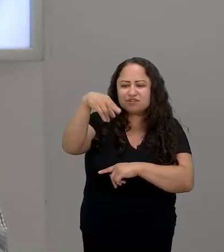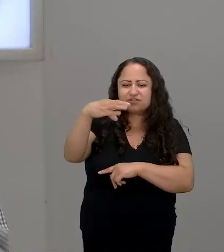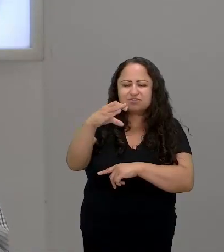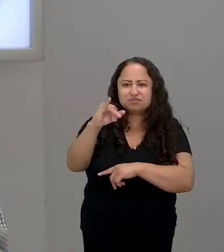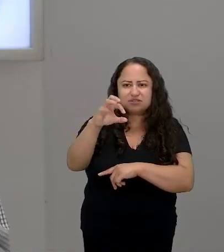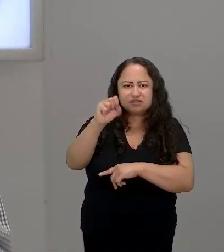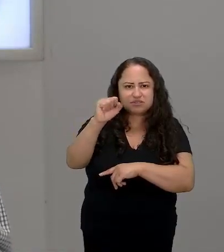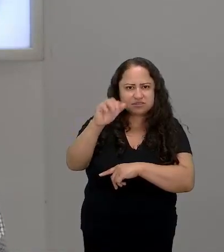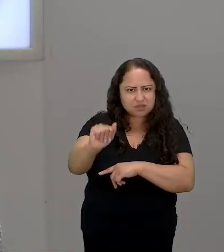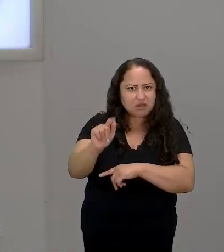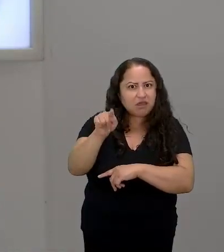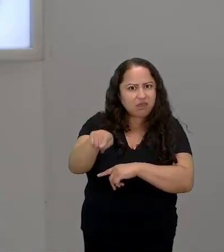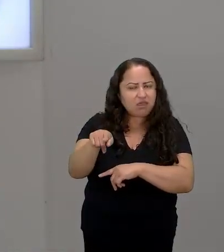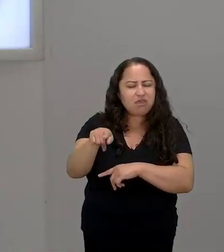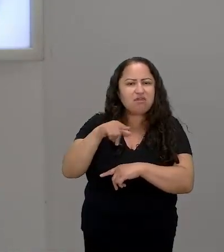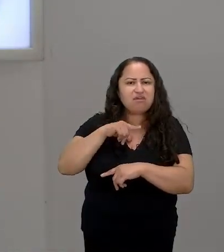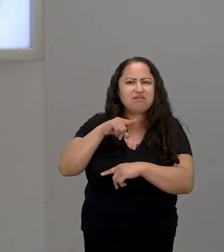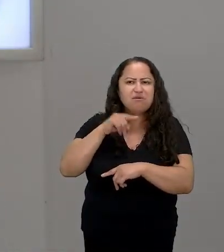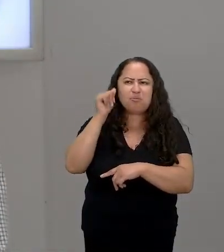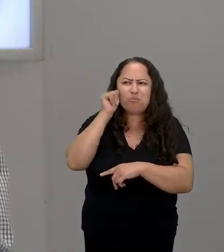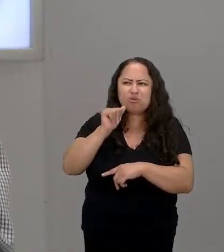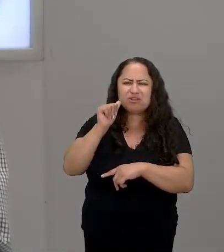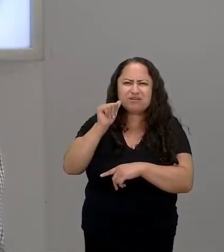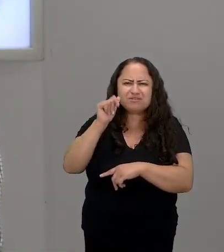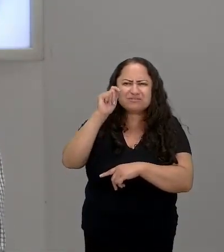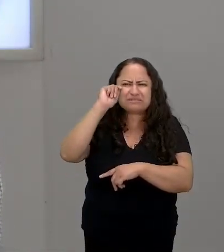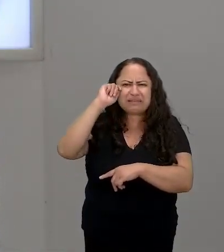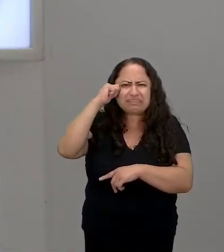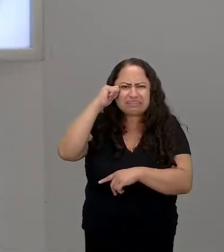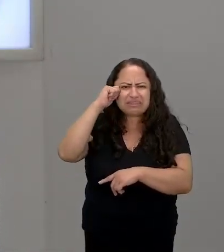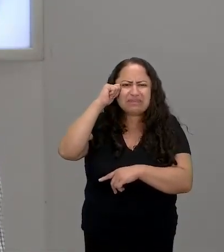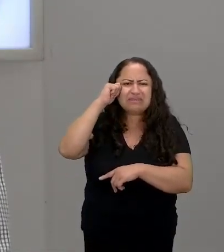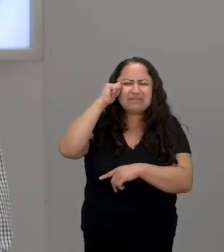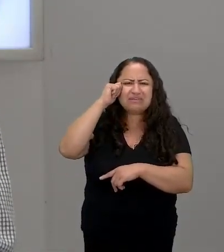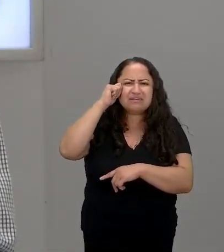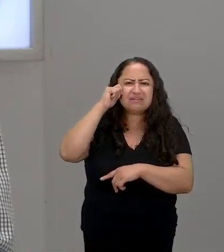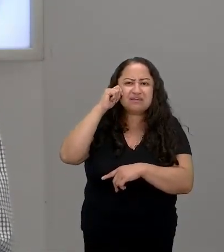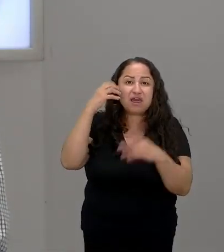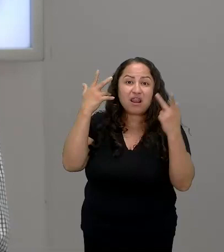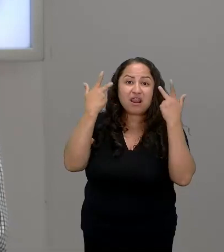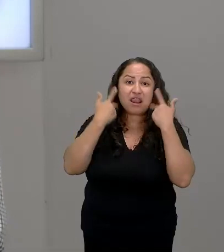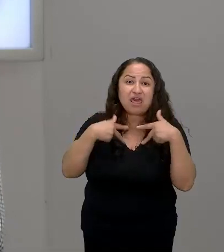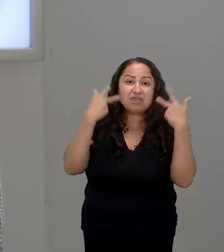serem dessa forma mulheres negras e com essa natureza muito